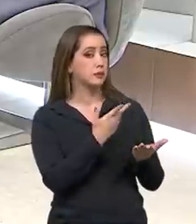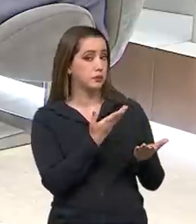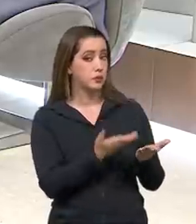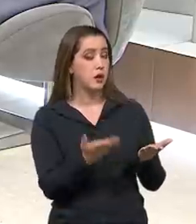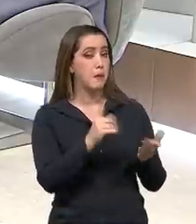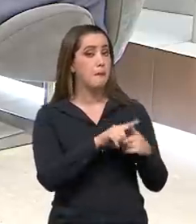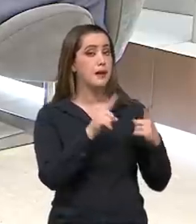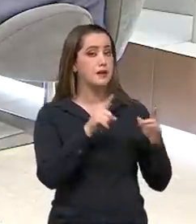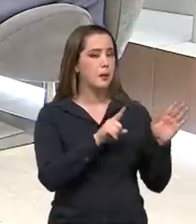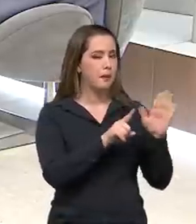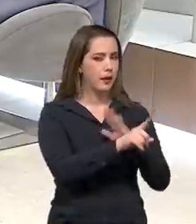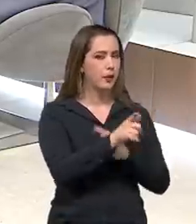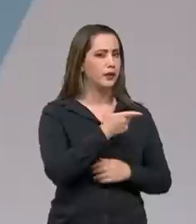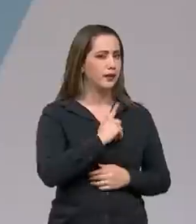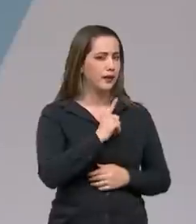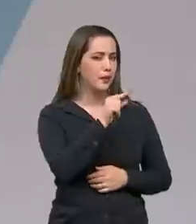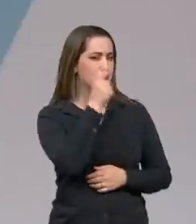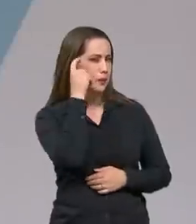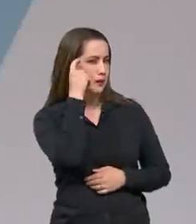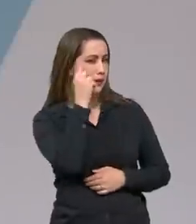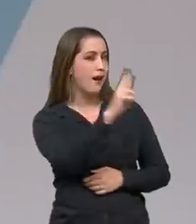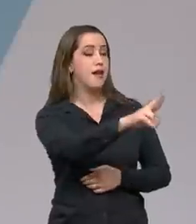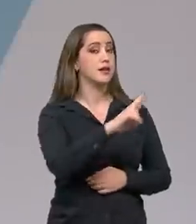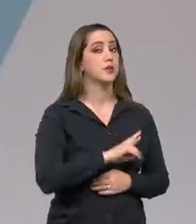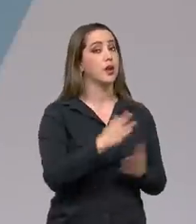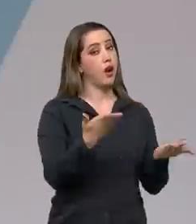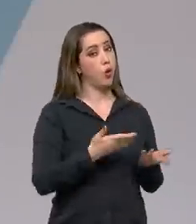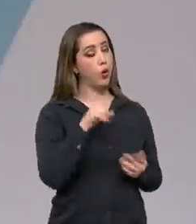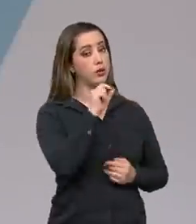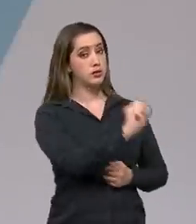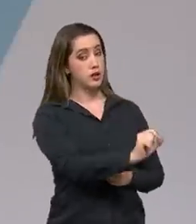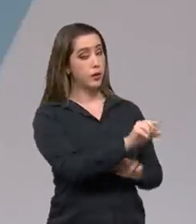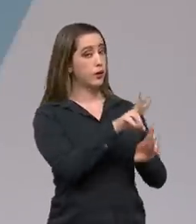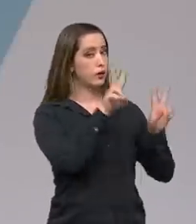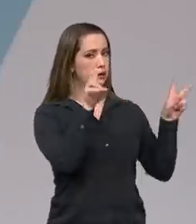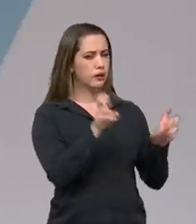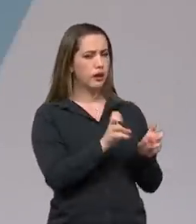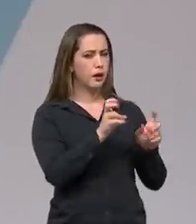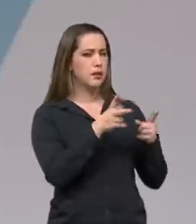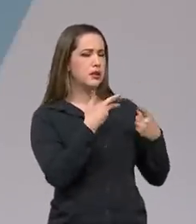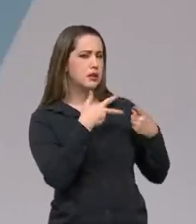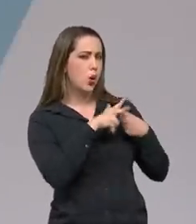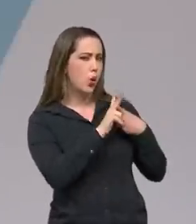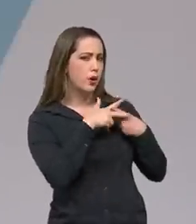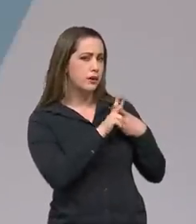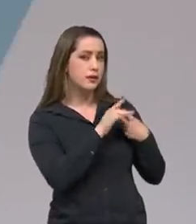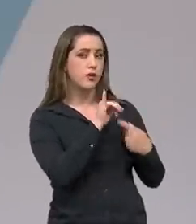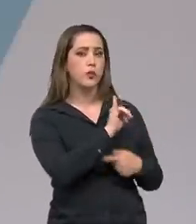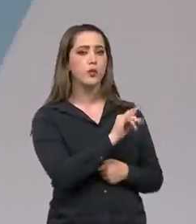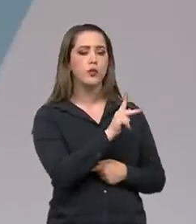pobreza. Mas eu deixei uma perguntinha aí para o senhor pensar, que é em relação a essa revisão que o IPEA fez recentemente